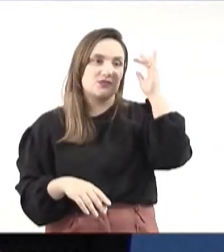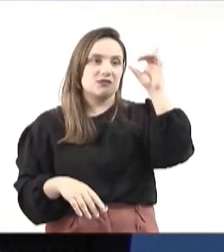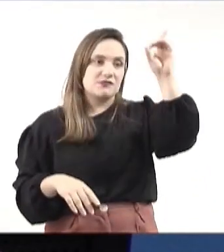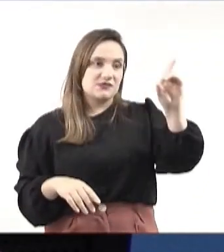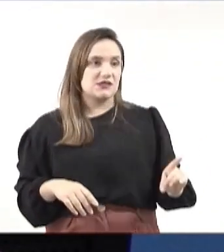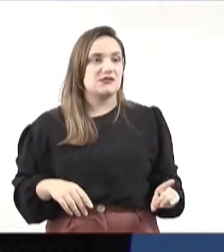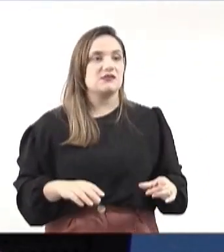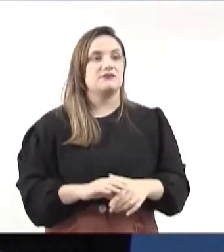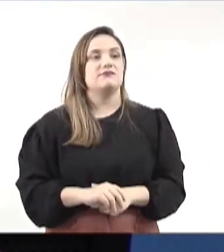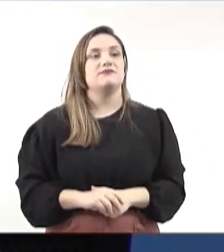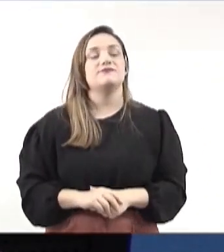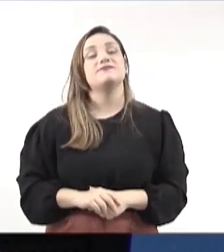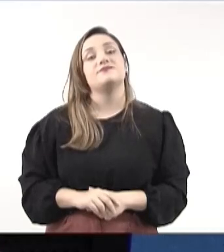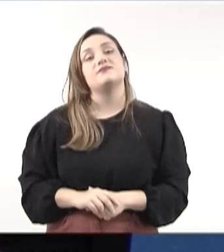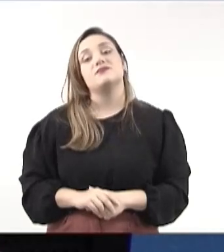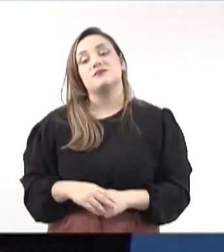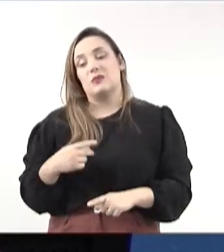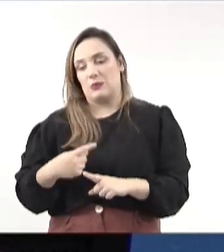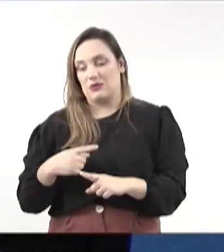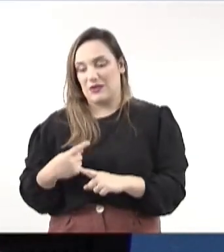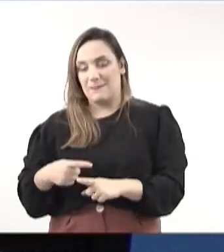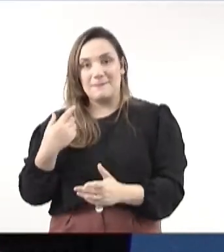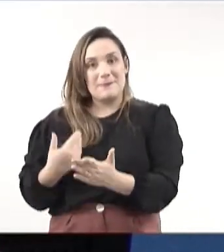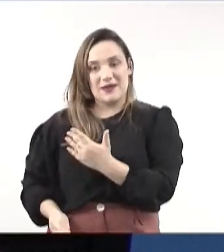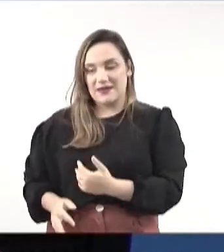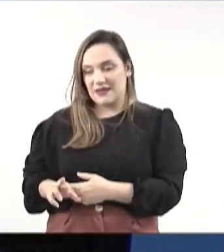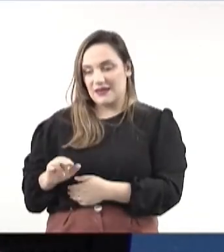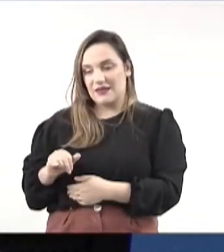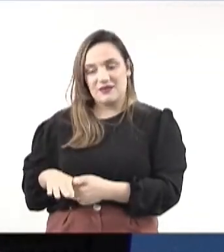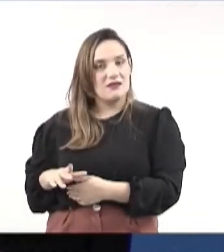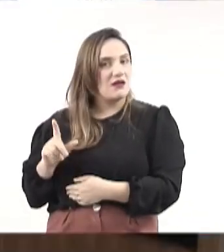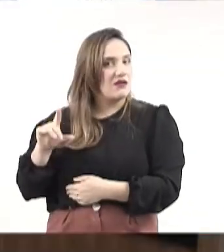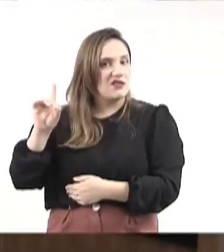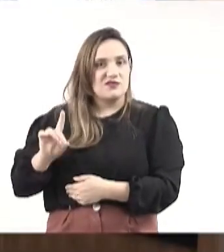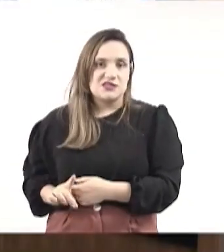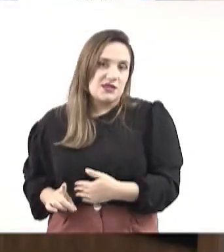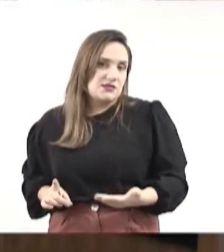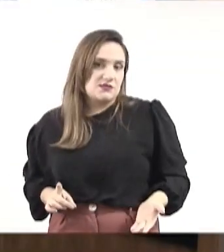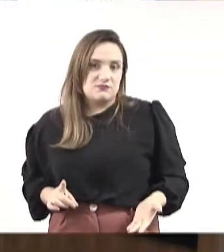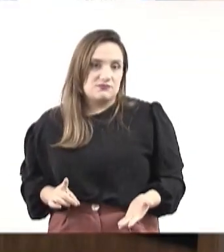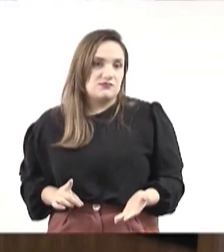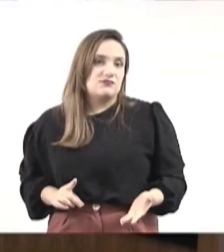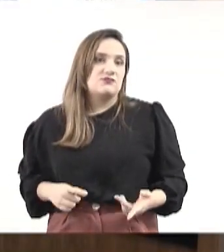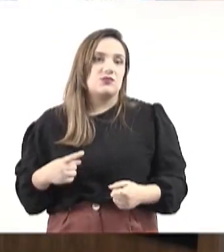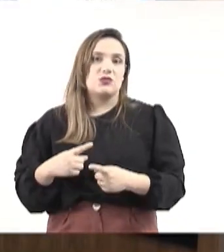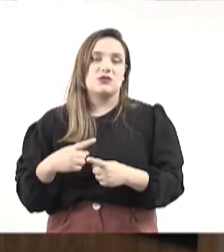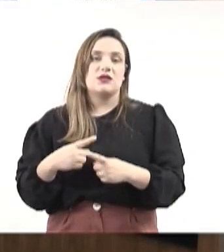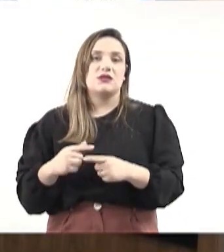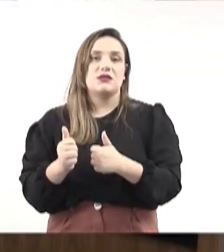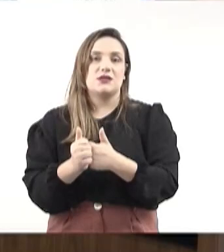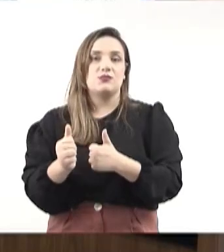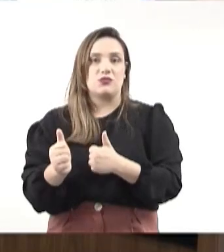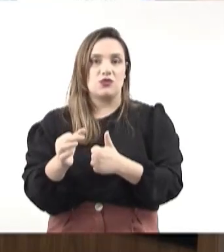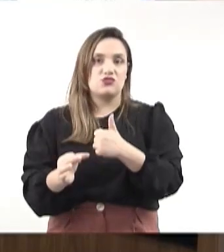Não resta dúvida que a perda da função renal é uma espécie de deficiência, posto que os tribunais superiores já se manifestaram